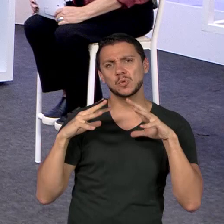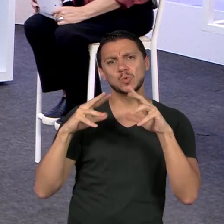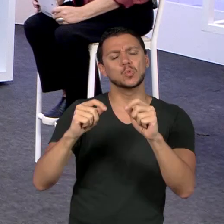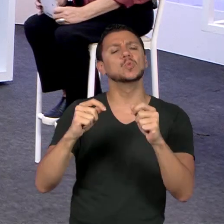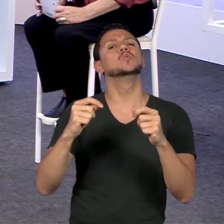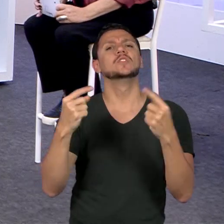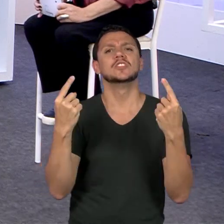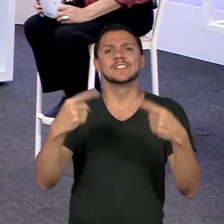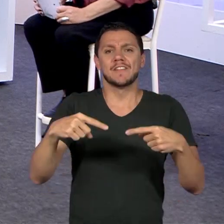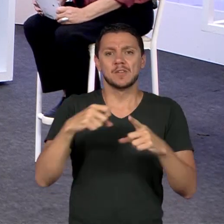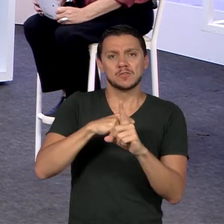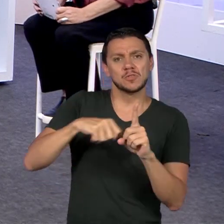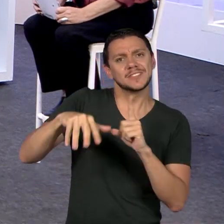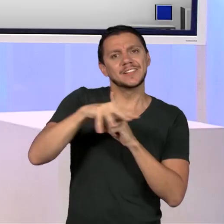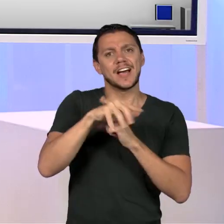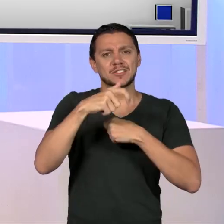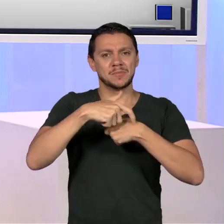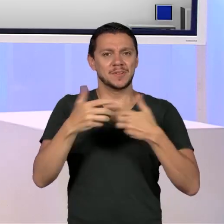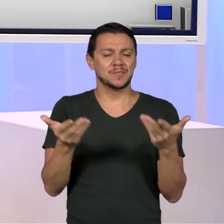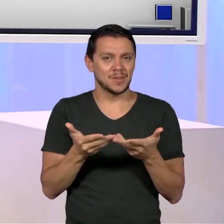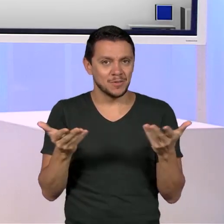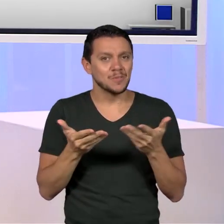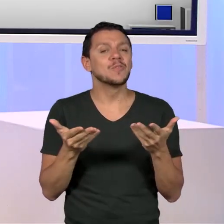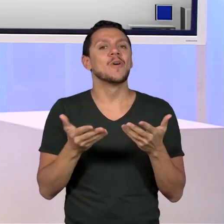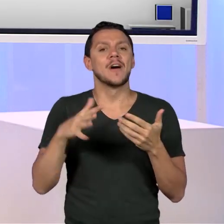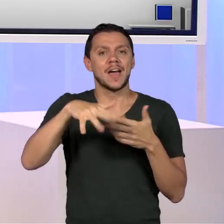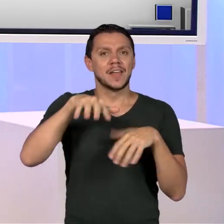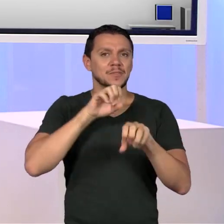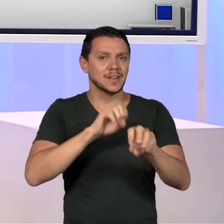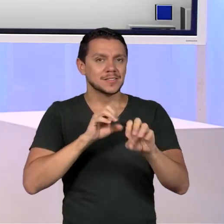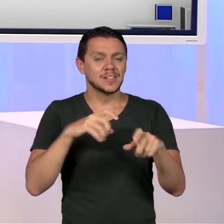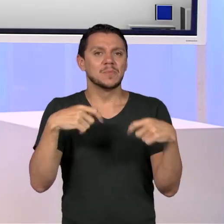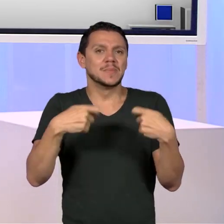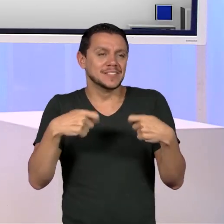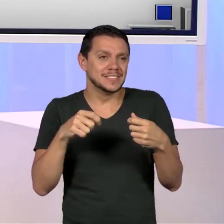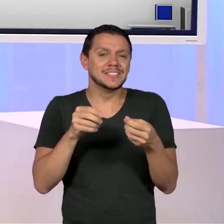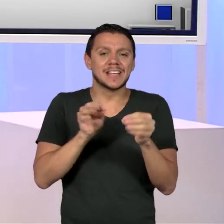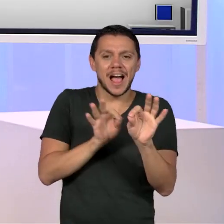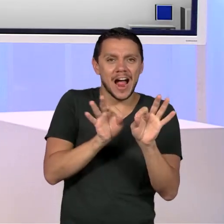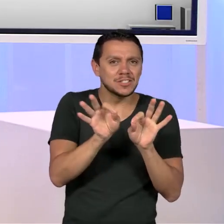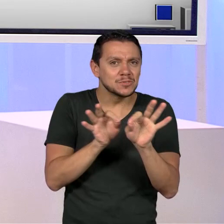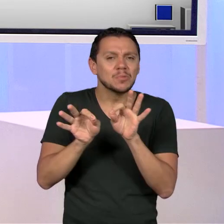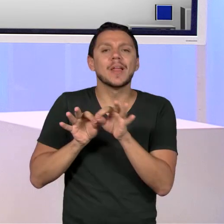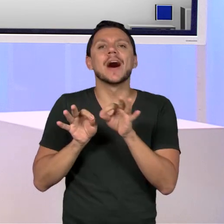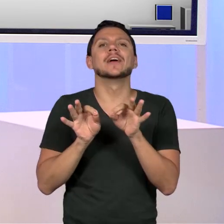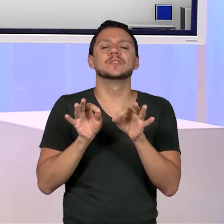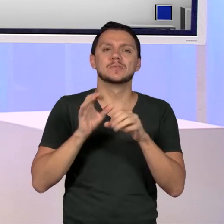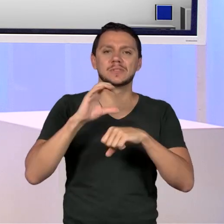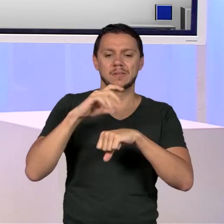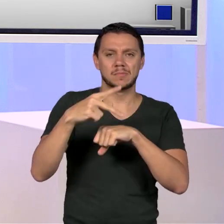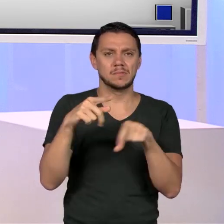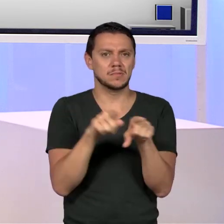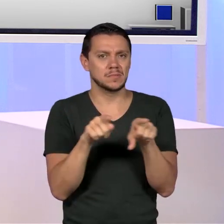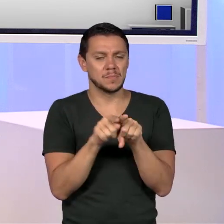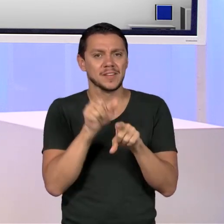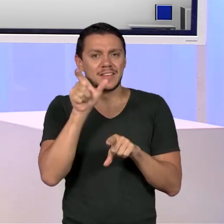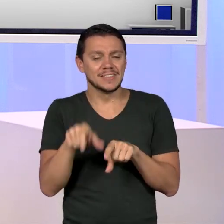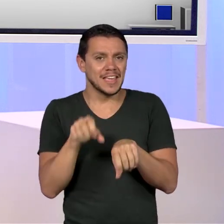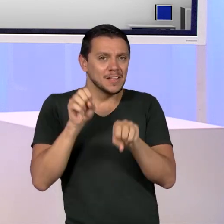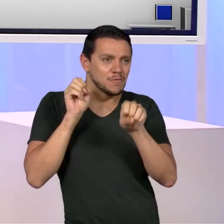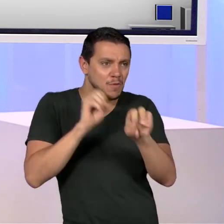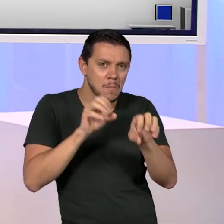que precisam ser articulados aí pelo coordenador pedagógico, pelo formador de professores, para além desse modelo